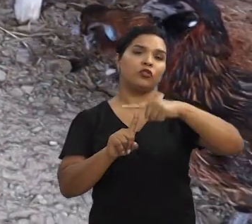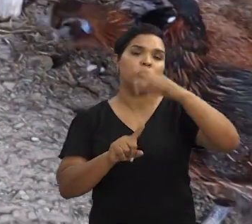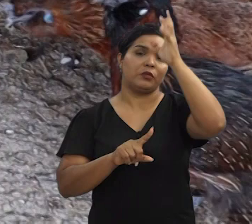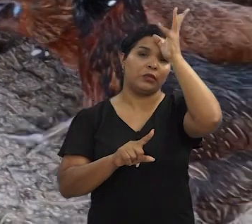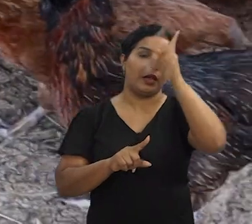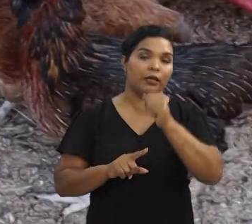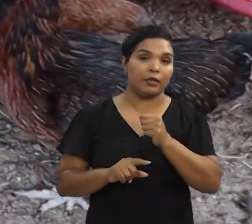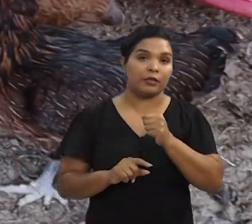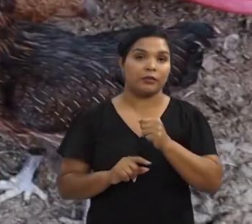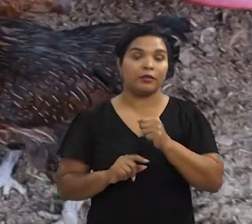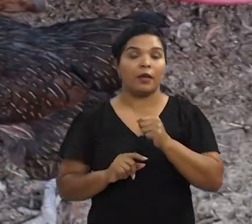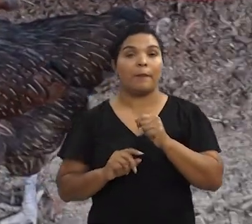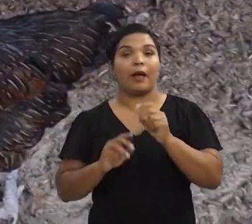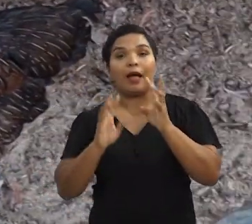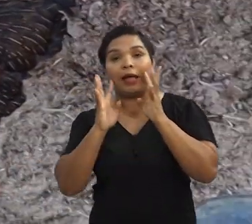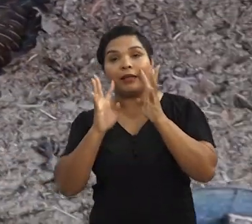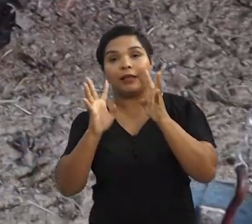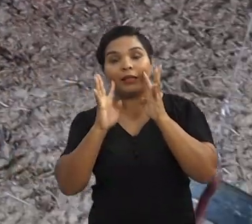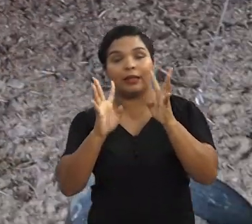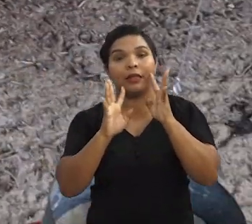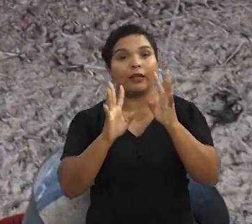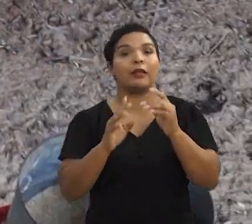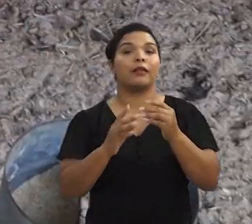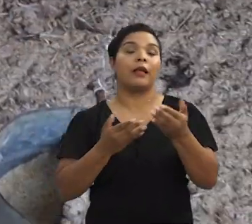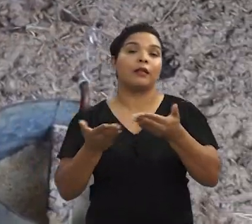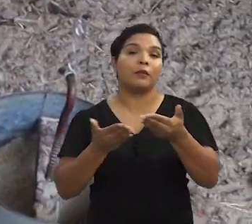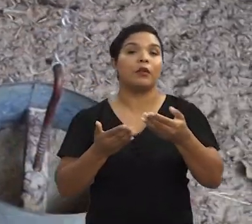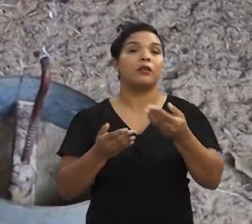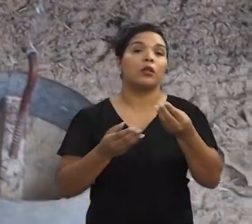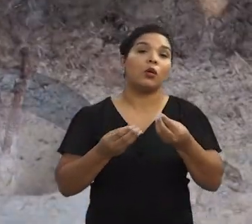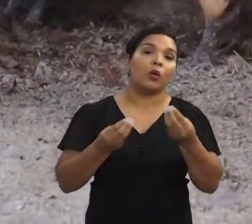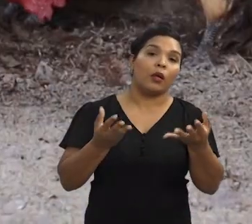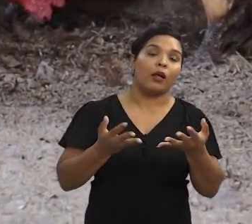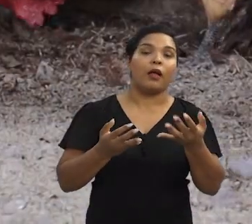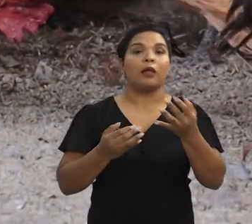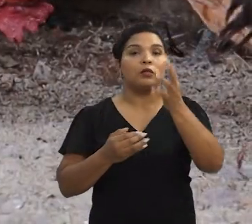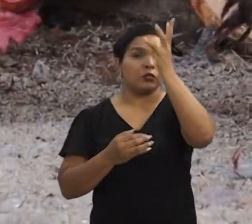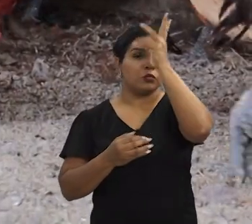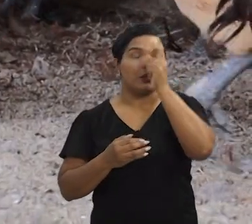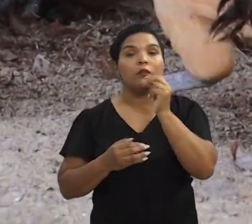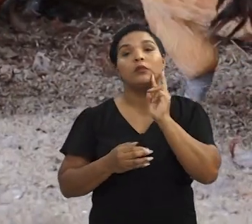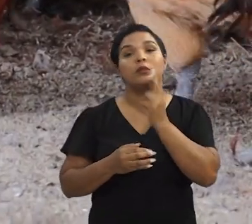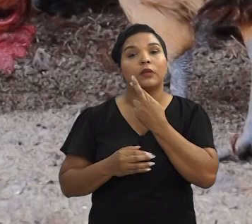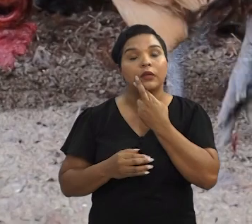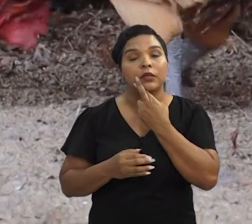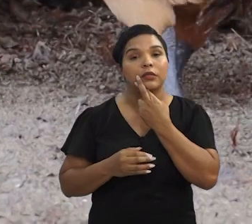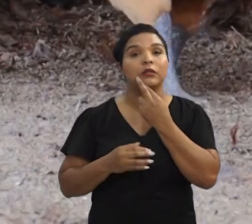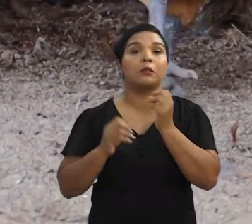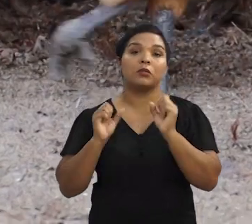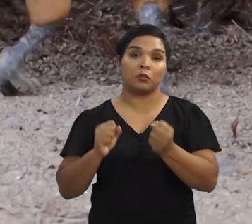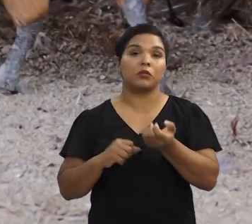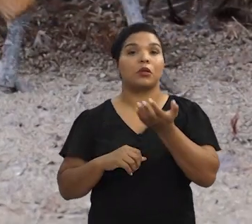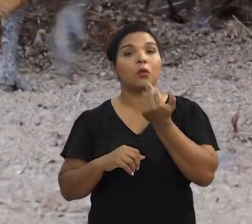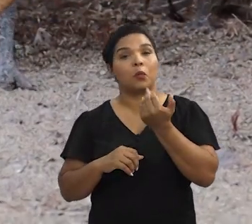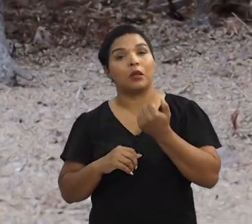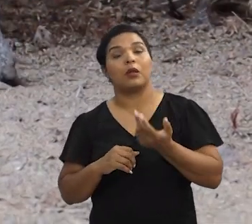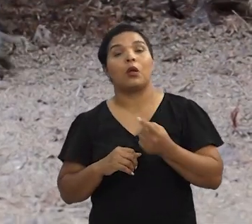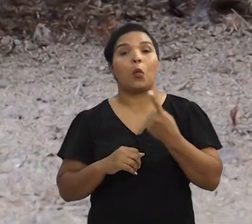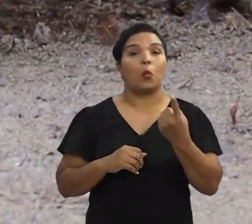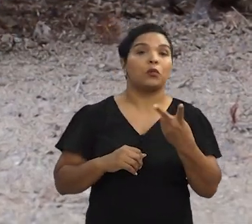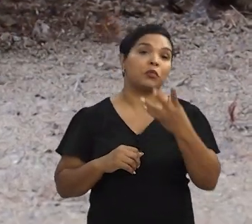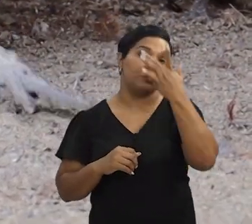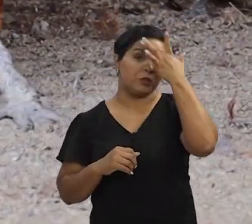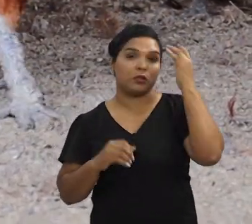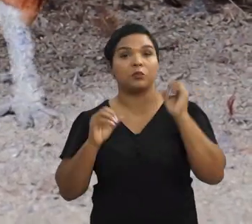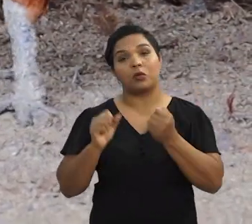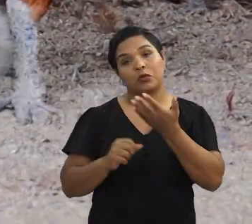E isso é interessante para atender a demanda que a gente pretende dos restaurantes em colocar à disposição um frango para que a pessoa possa chegar lá